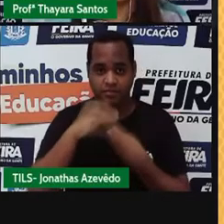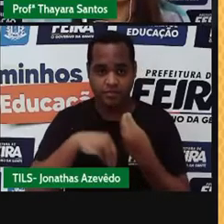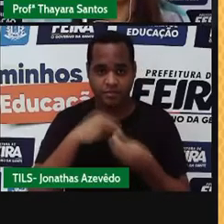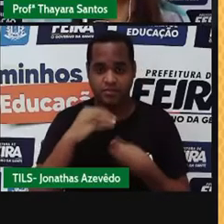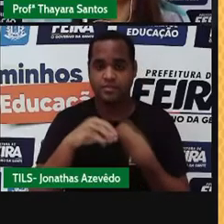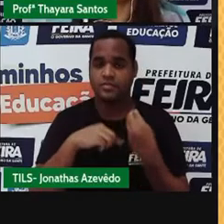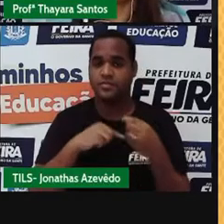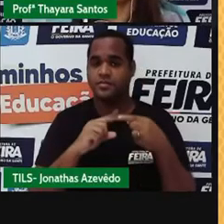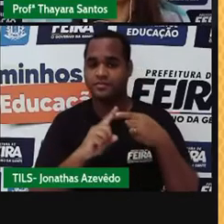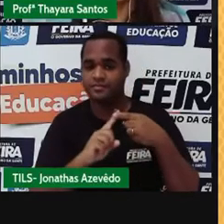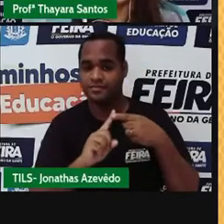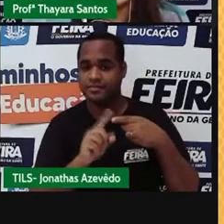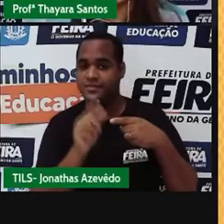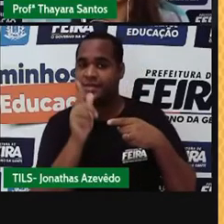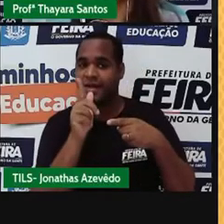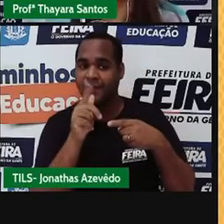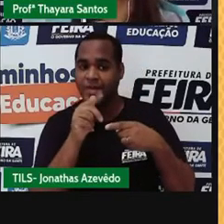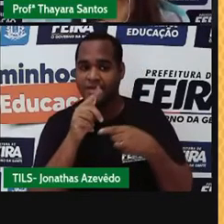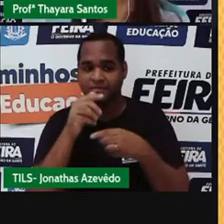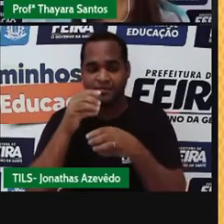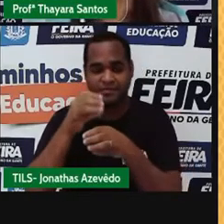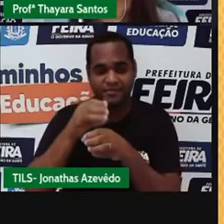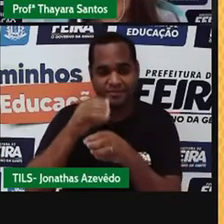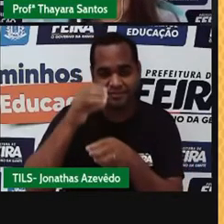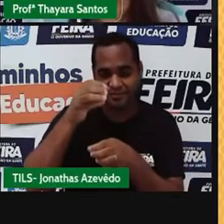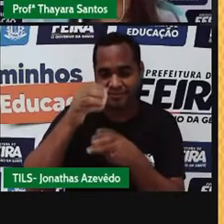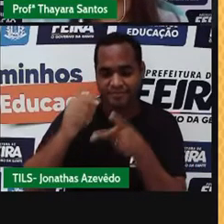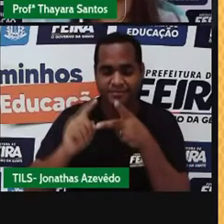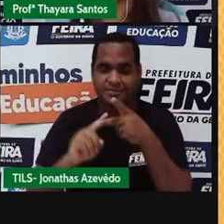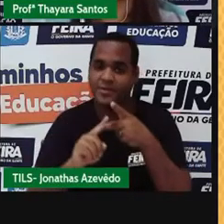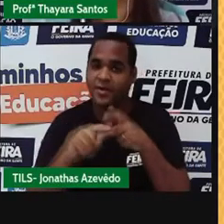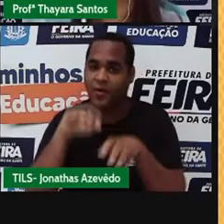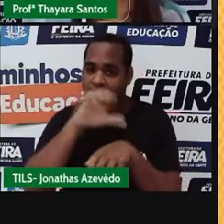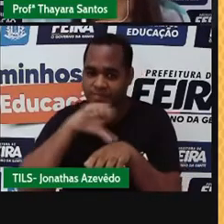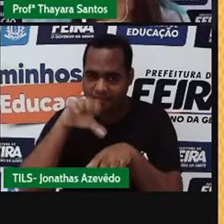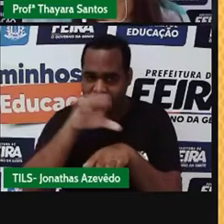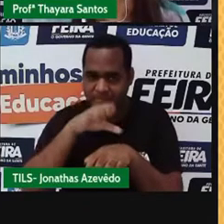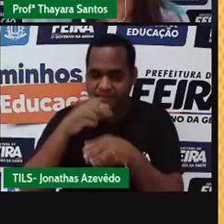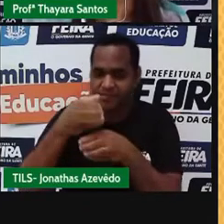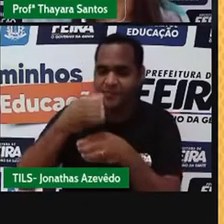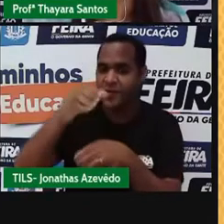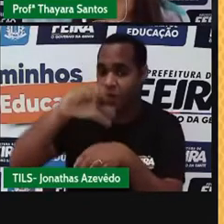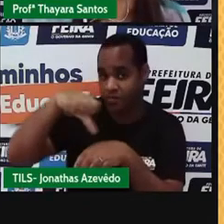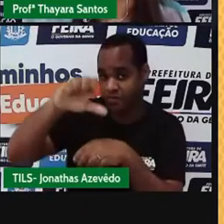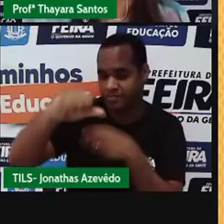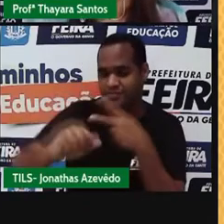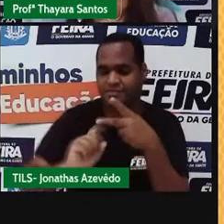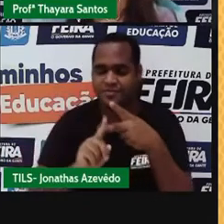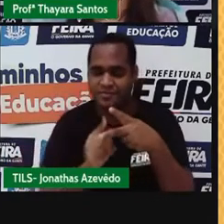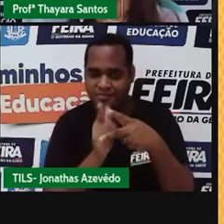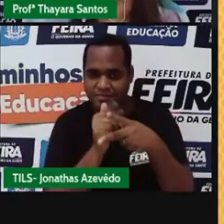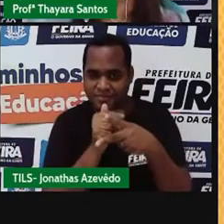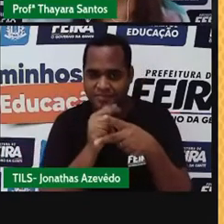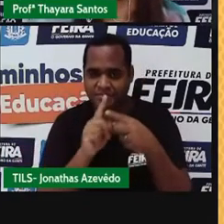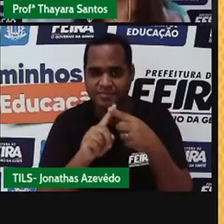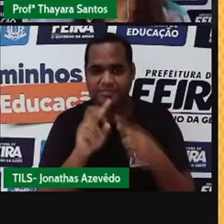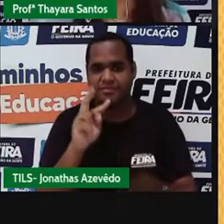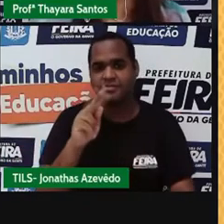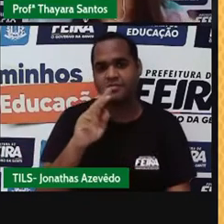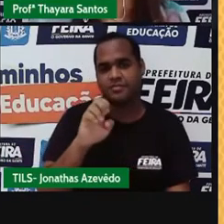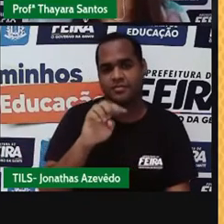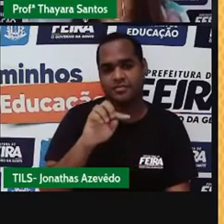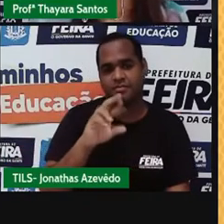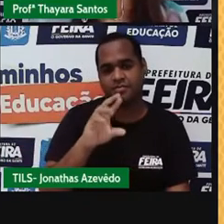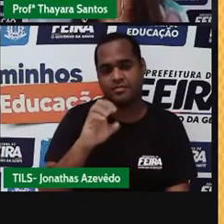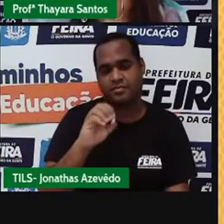a água que está aqui embaixo e o óleo que está aqui em cima. Nesse caso, eu tenho uma mistura heterogênea,